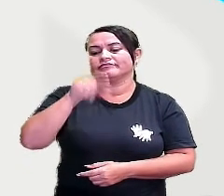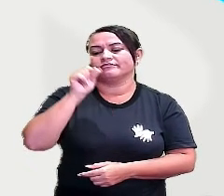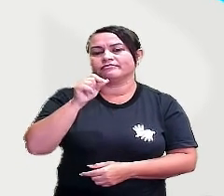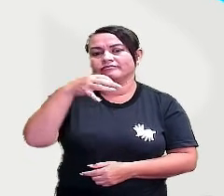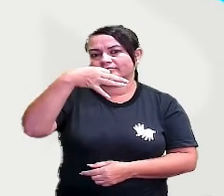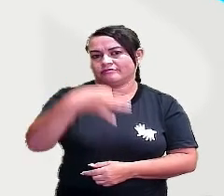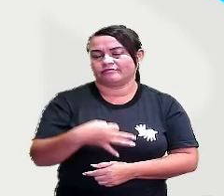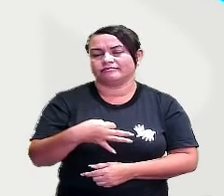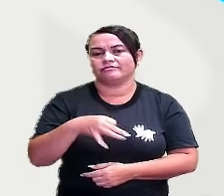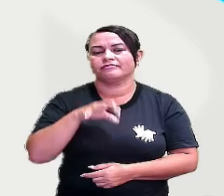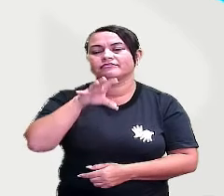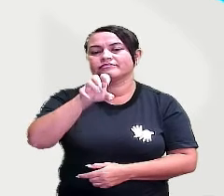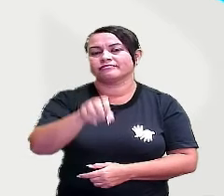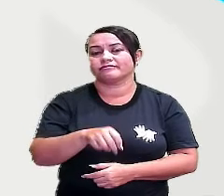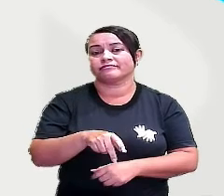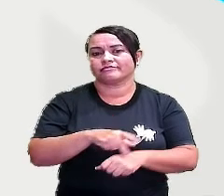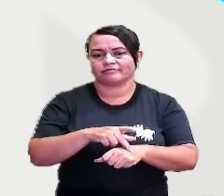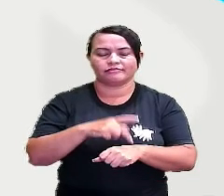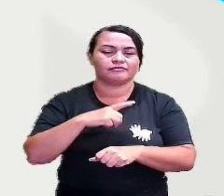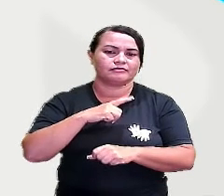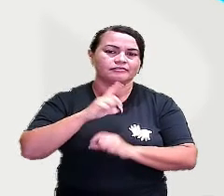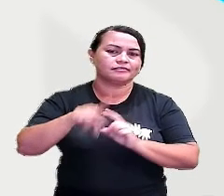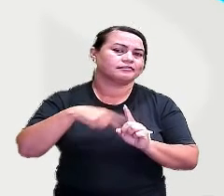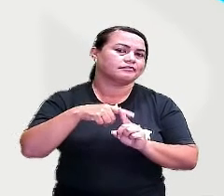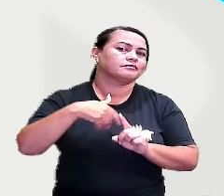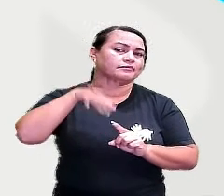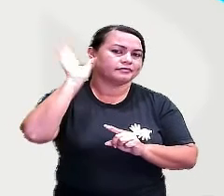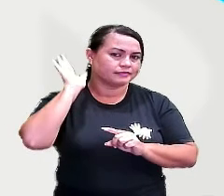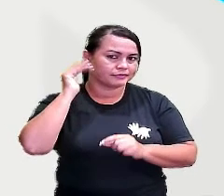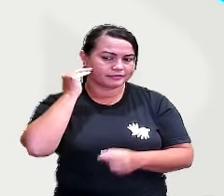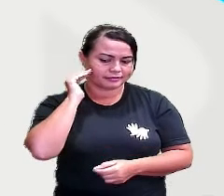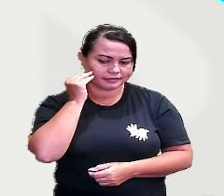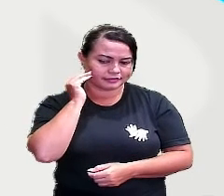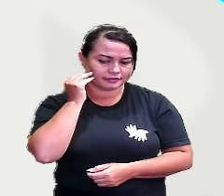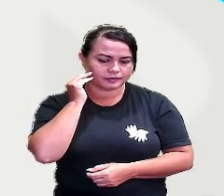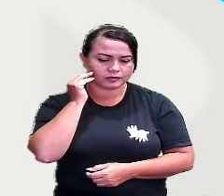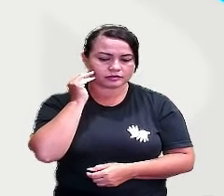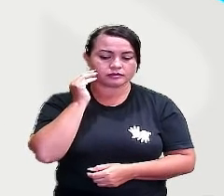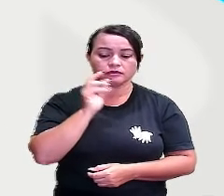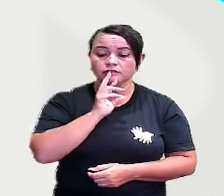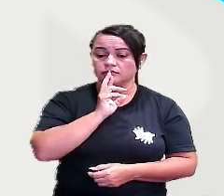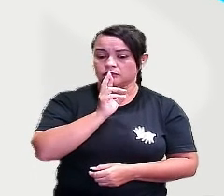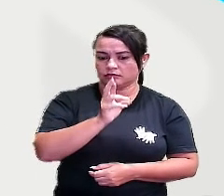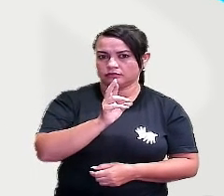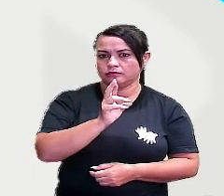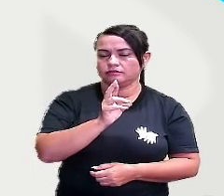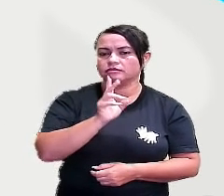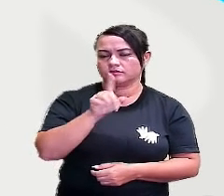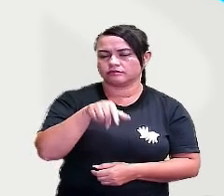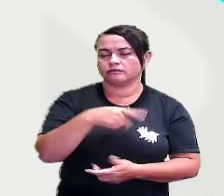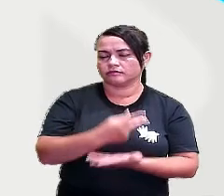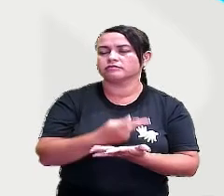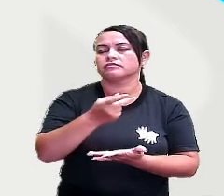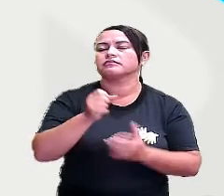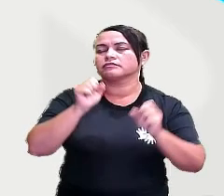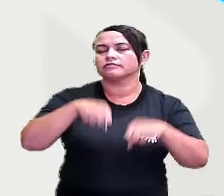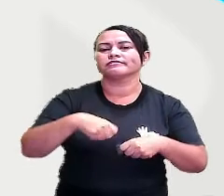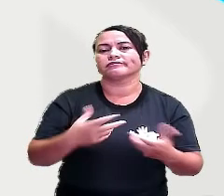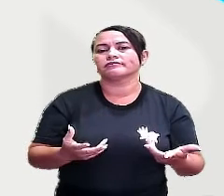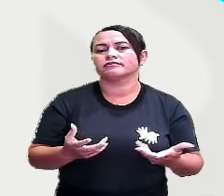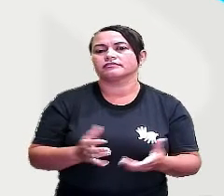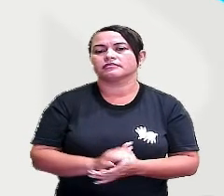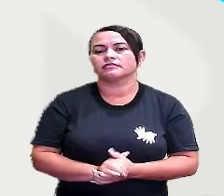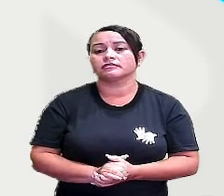bolinha preta, né? Porque é a que tem maior quantidade. Então, a respostinha aí, né? É provável.